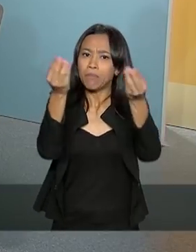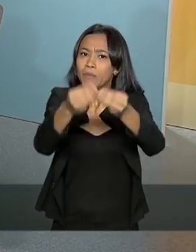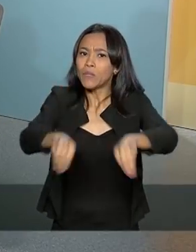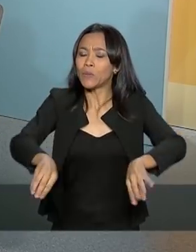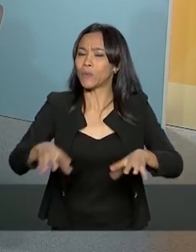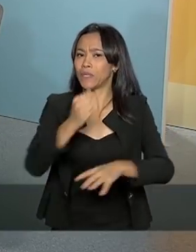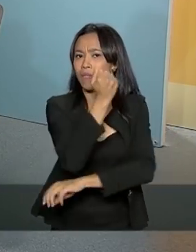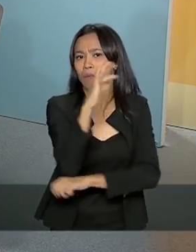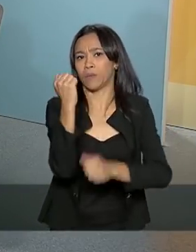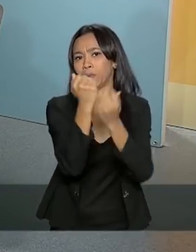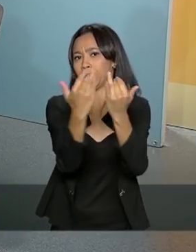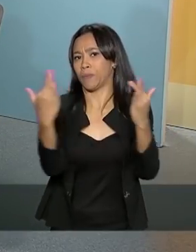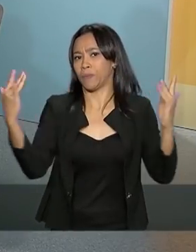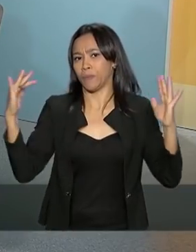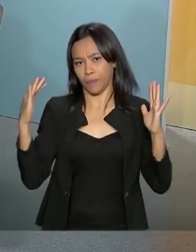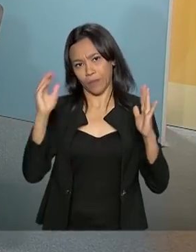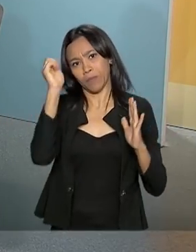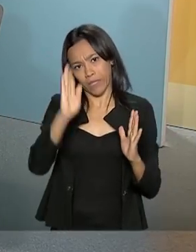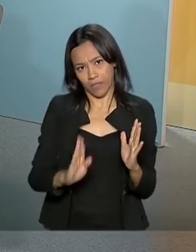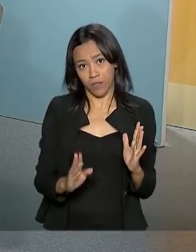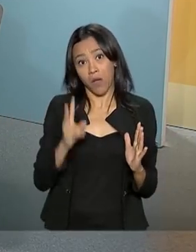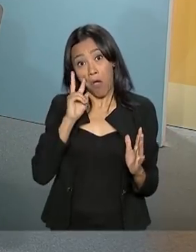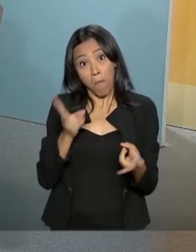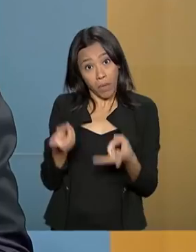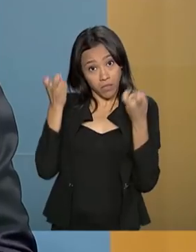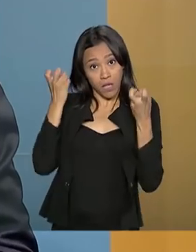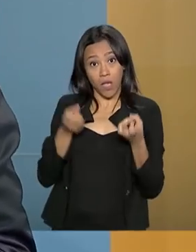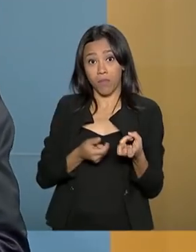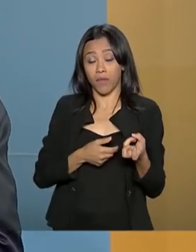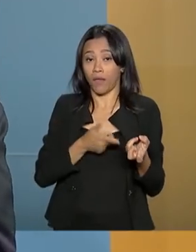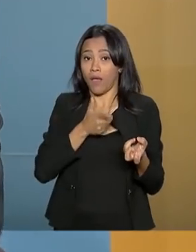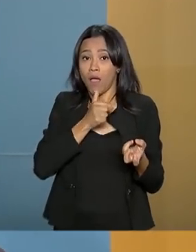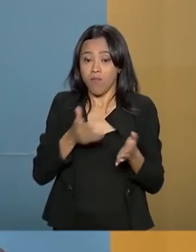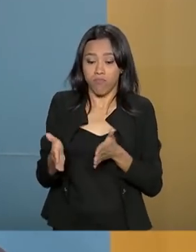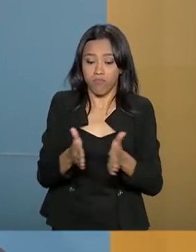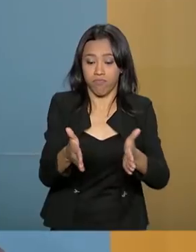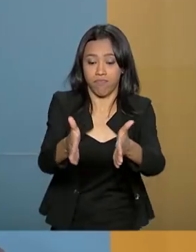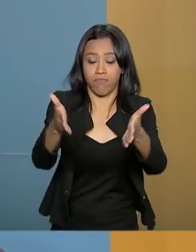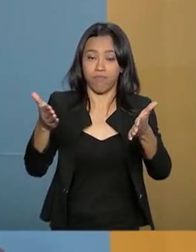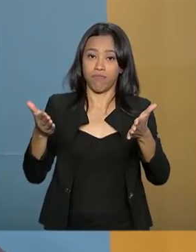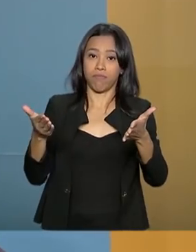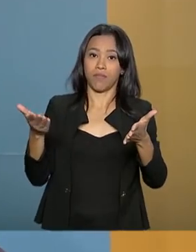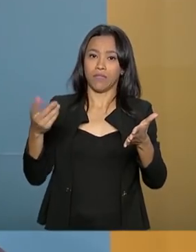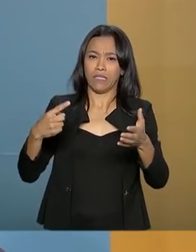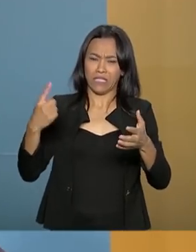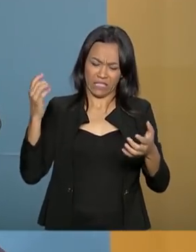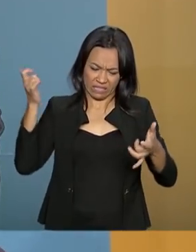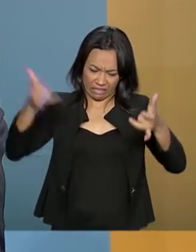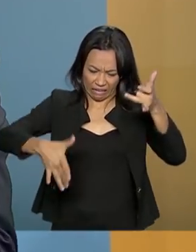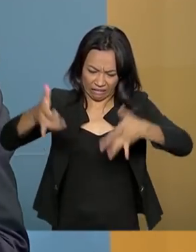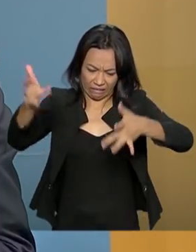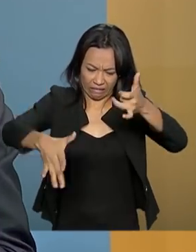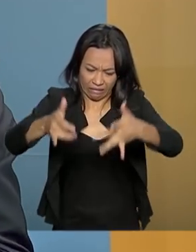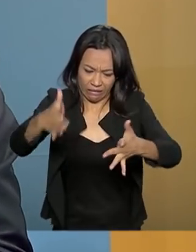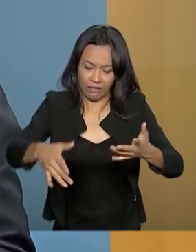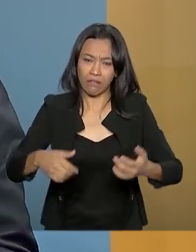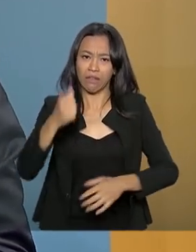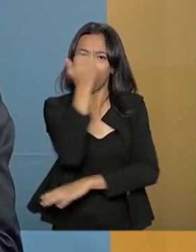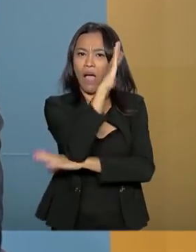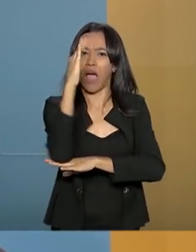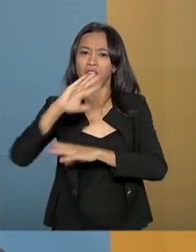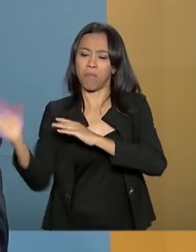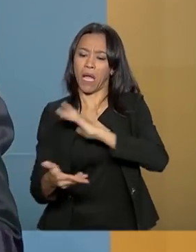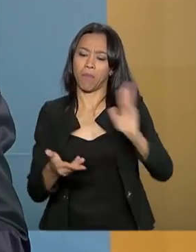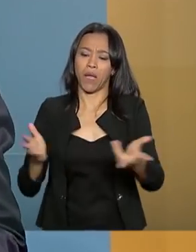degradação do meio ambiente no Brasil. Basta ver os córregos a céu aberto, a mata que é destruída nas cidades, a falta de